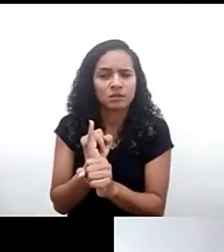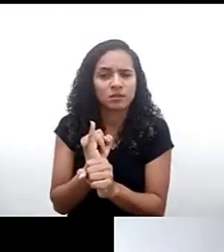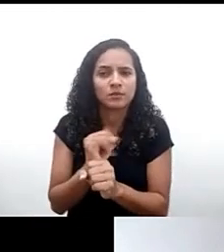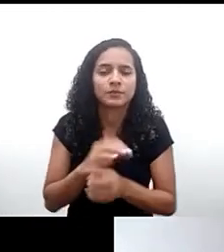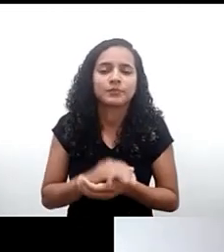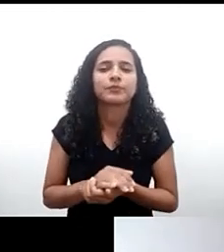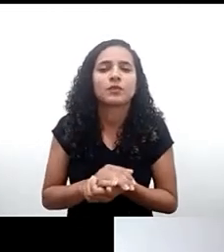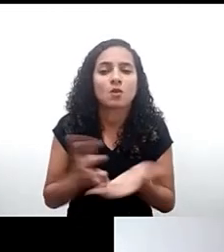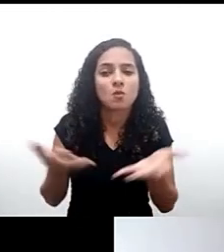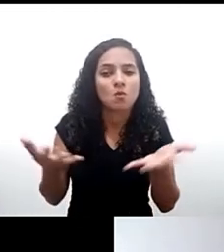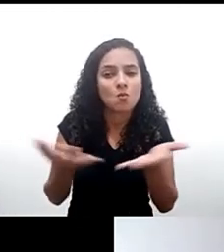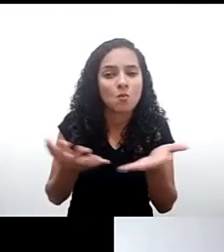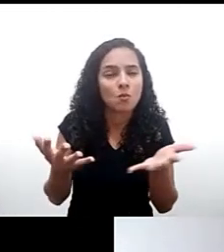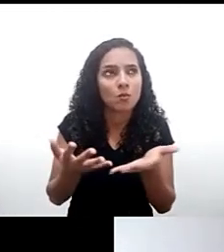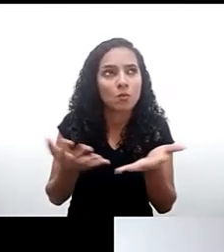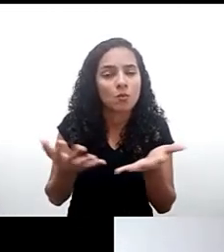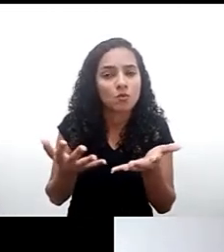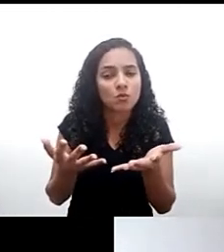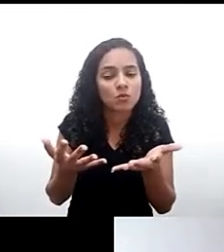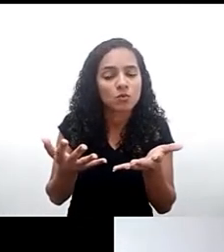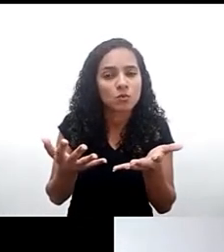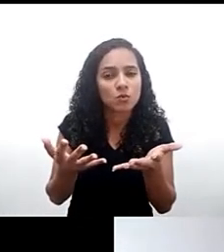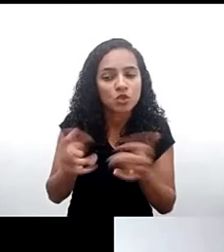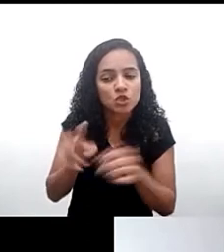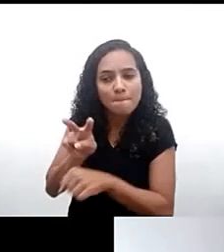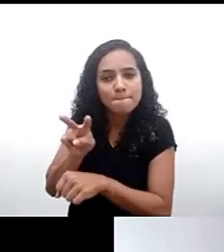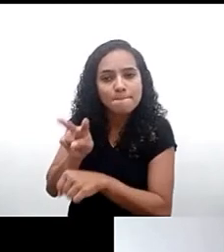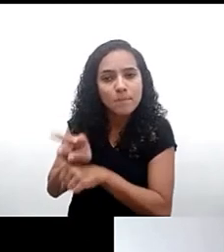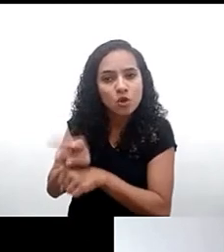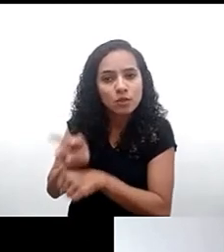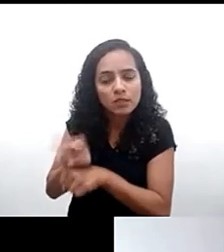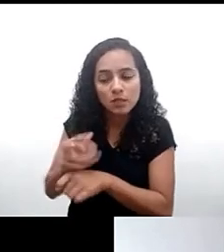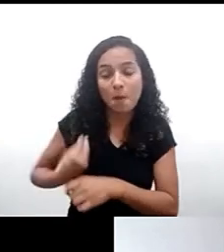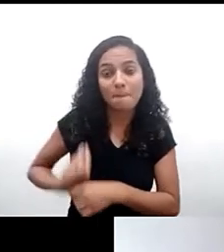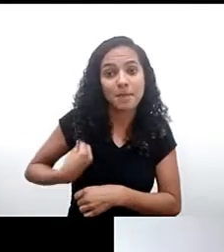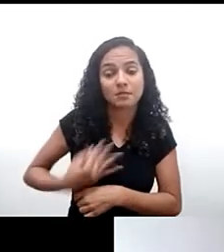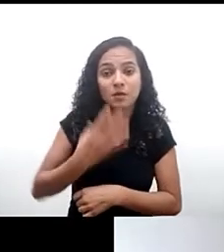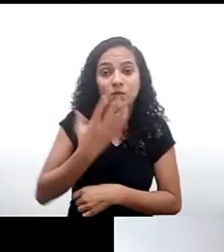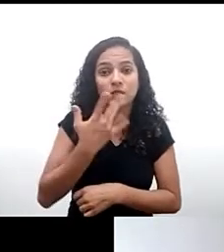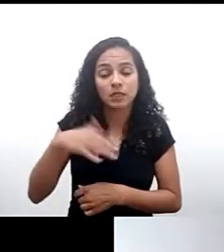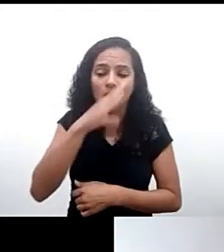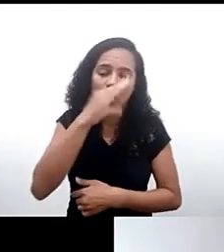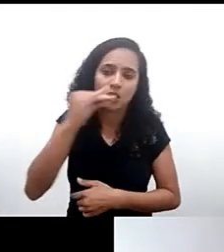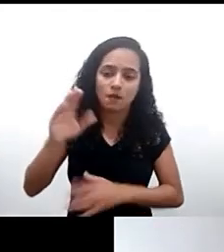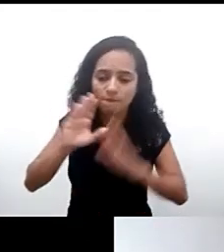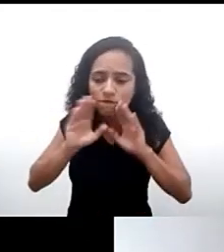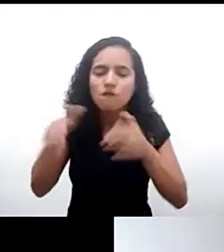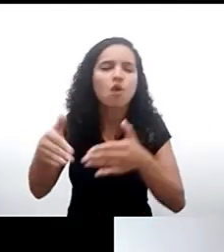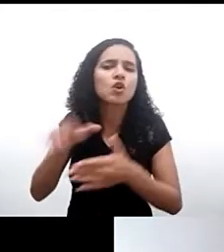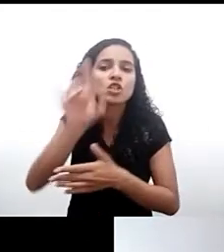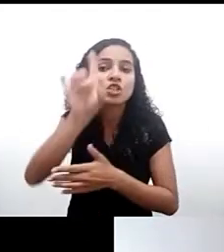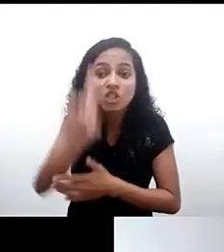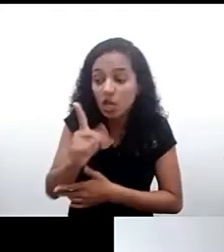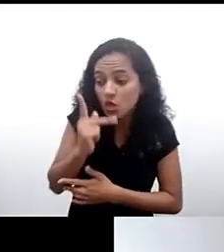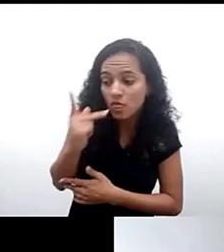a proteção e participação de crianças e jovens com foco nos direitos deles e